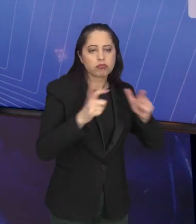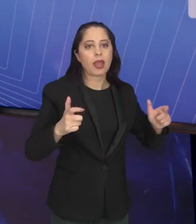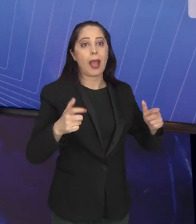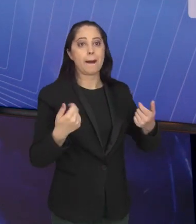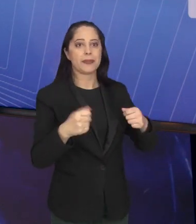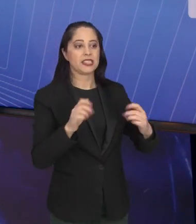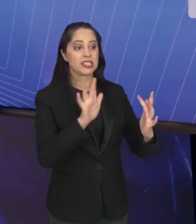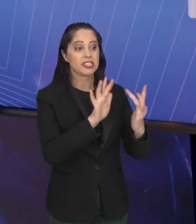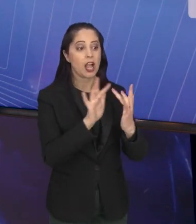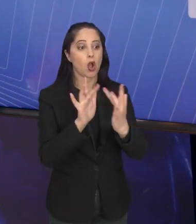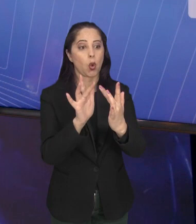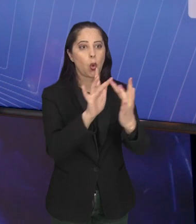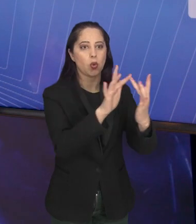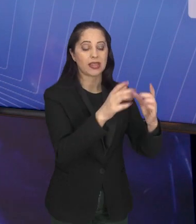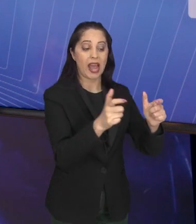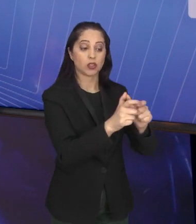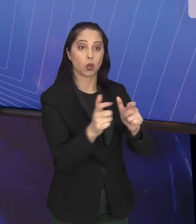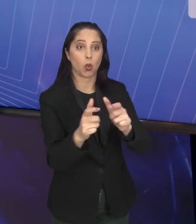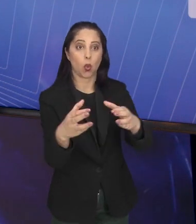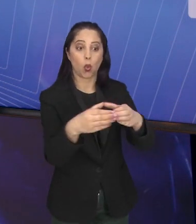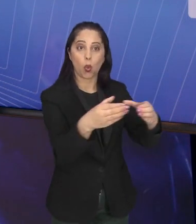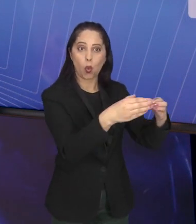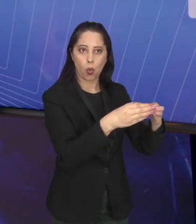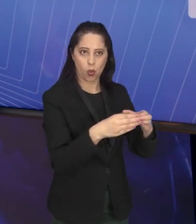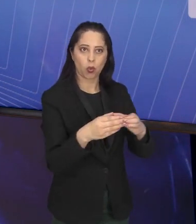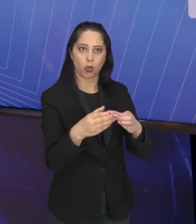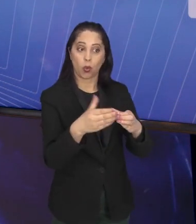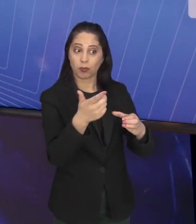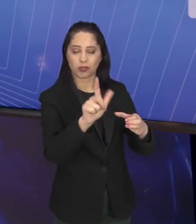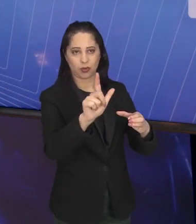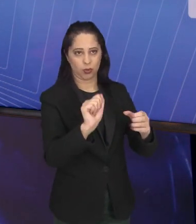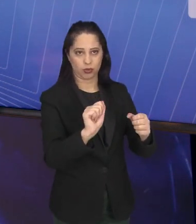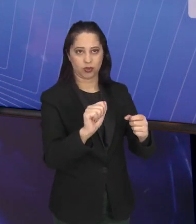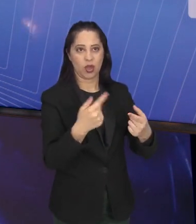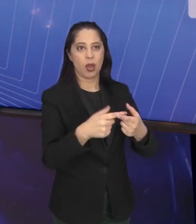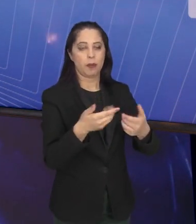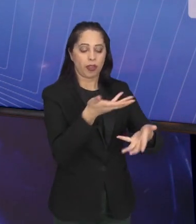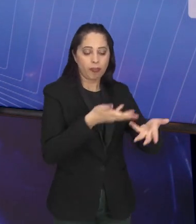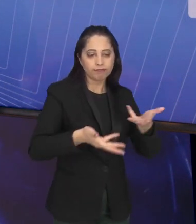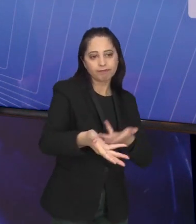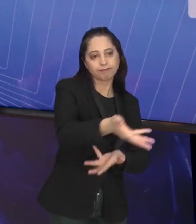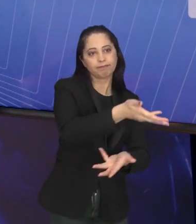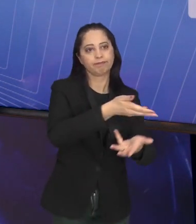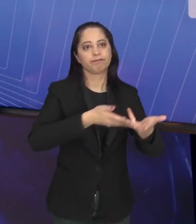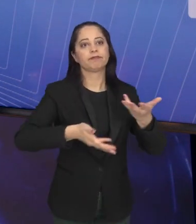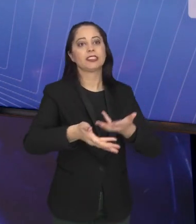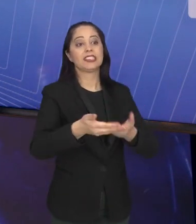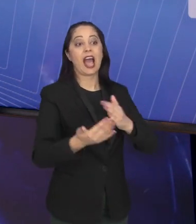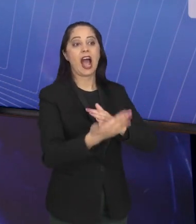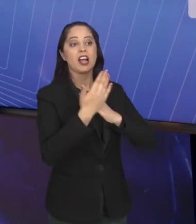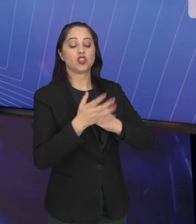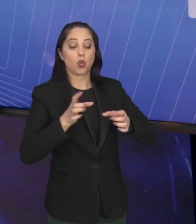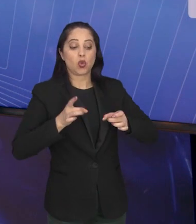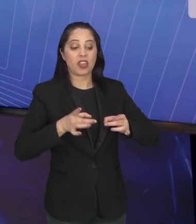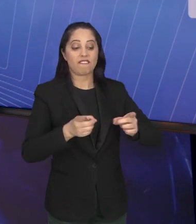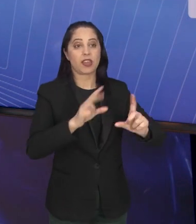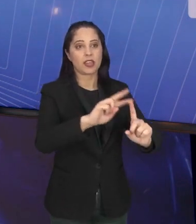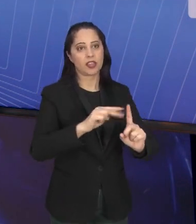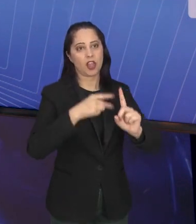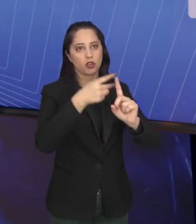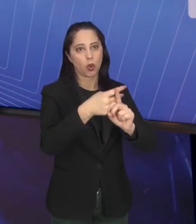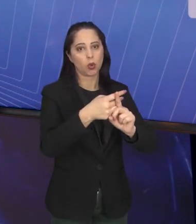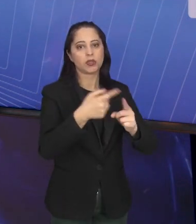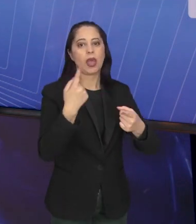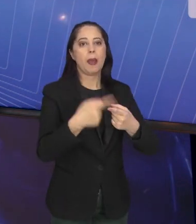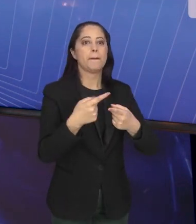você buscar grupos de networking profissional. Onde, além de ajudar a você vender mais, vai, através dos